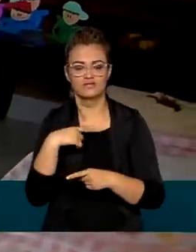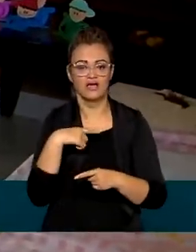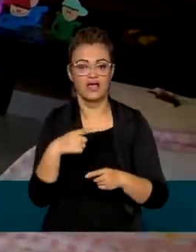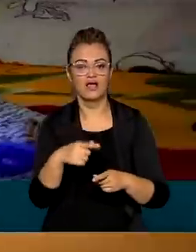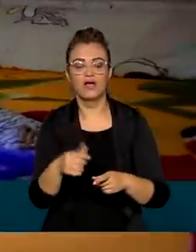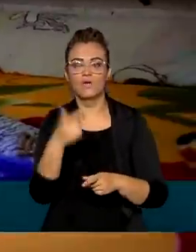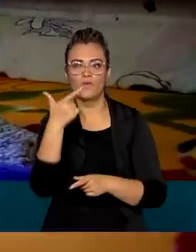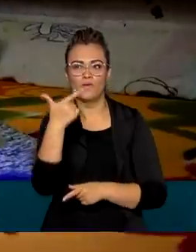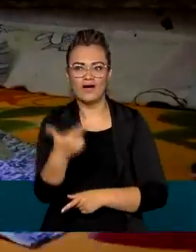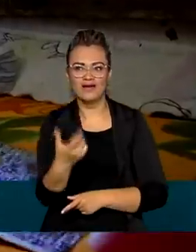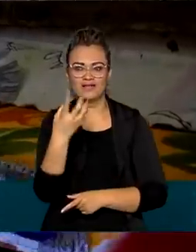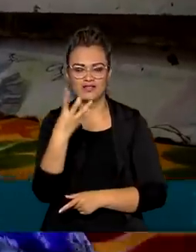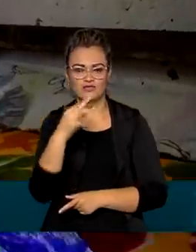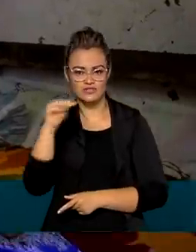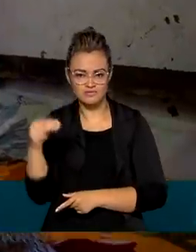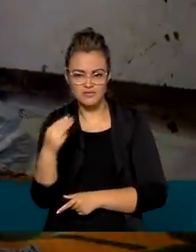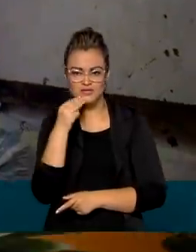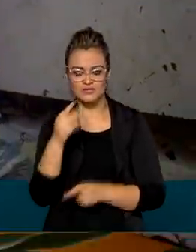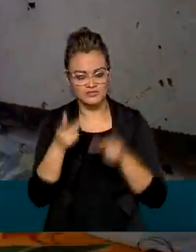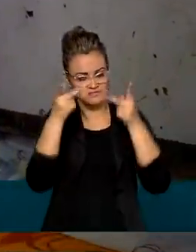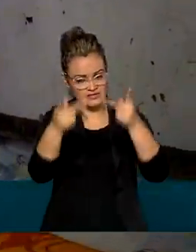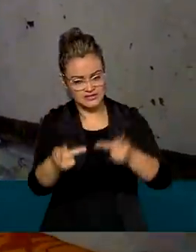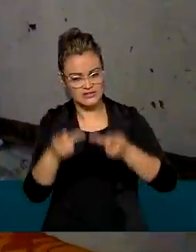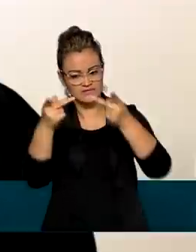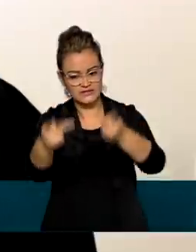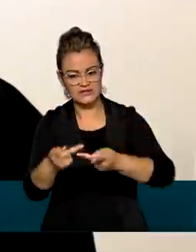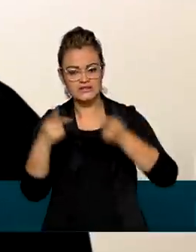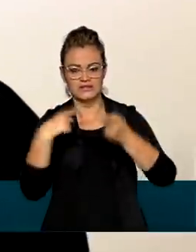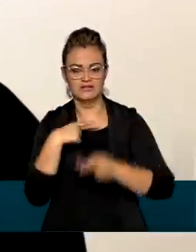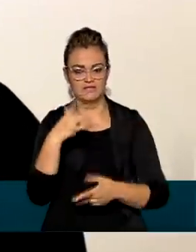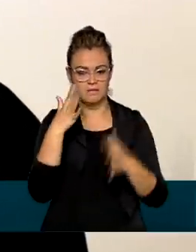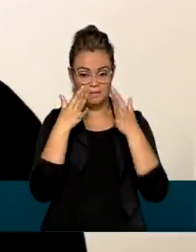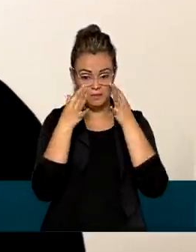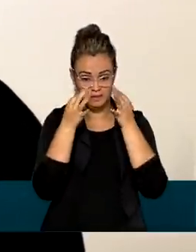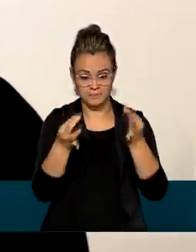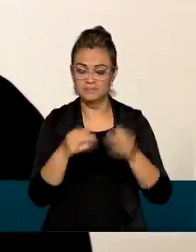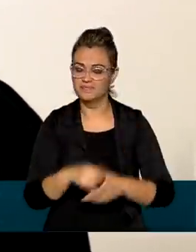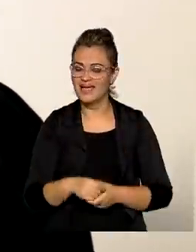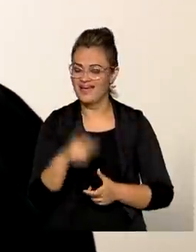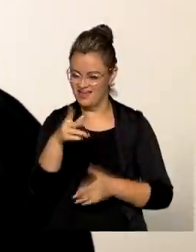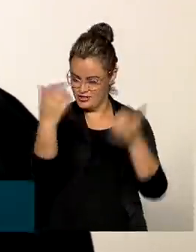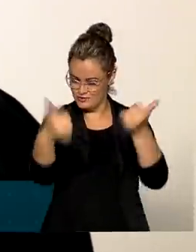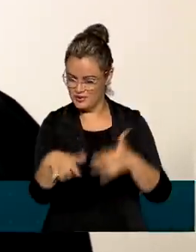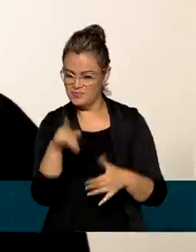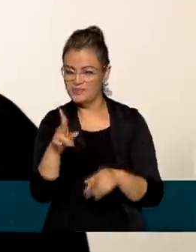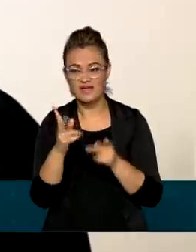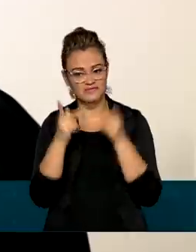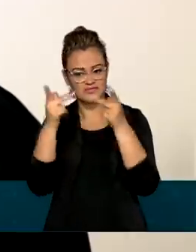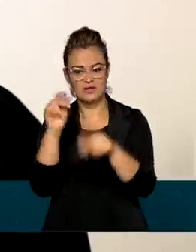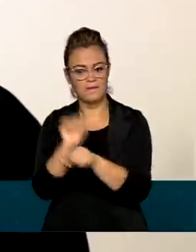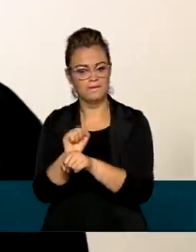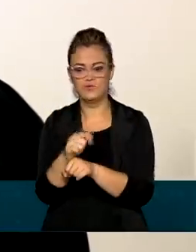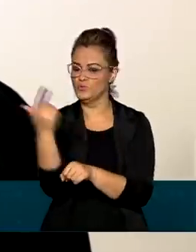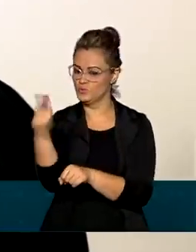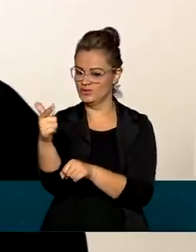42 milhões de visitas residenciais. As visitas não param. Foram feitas